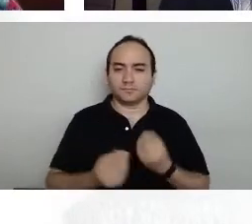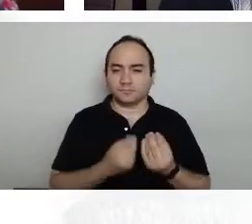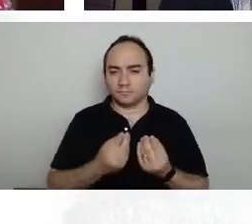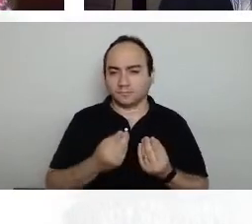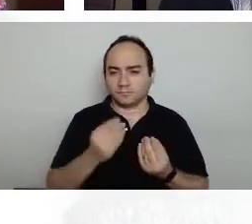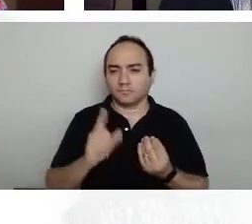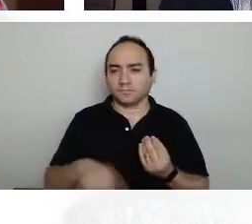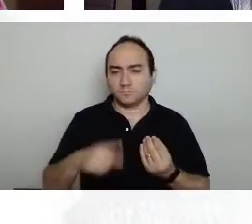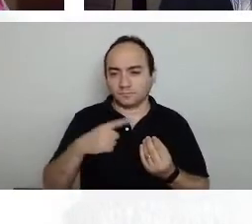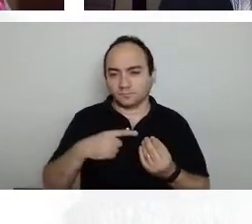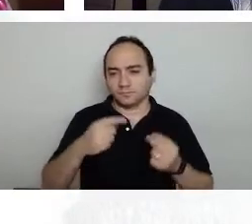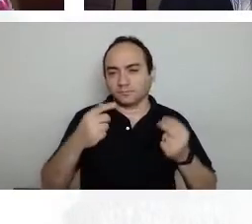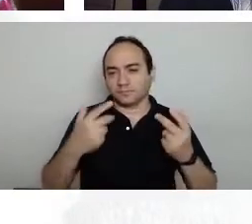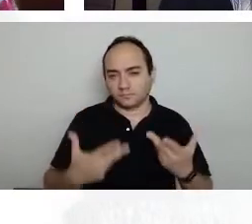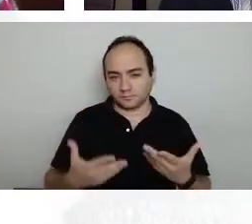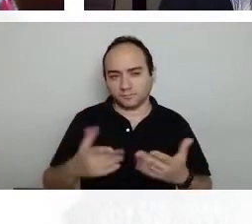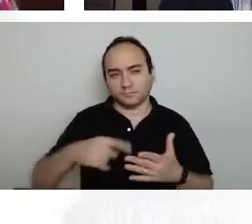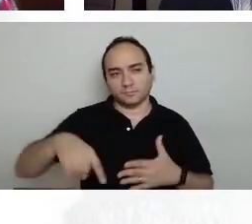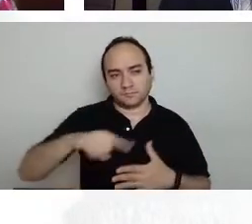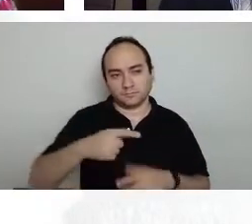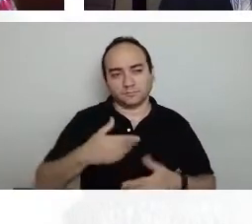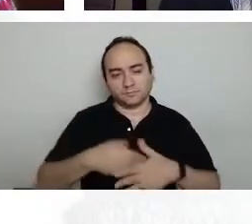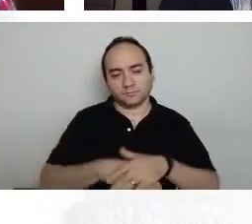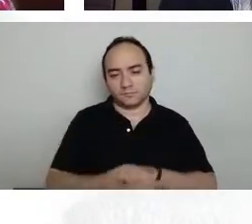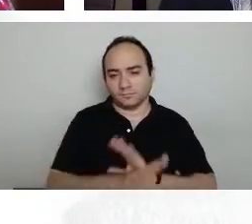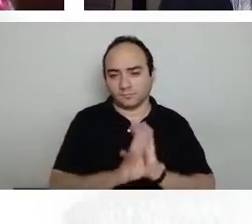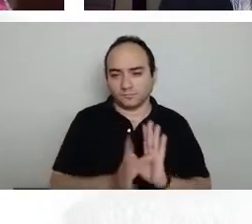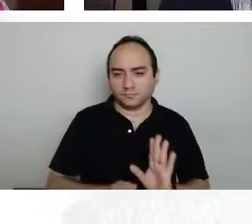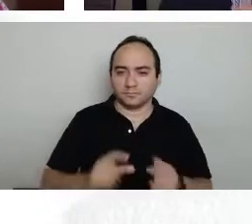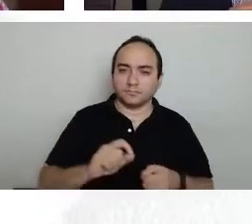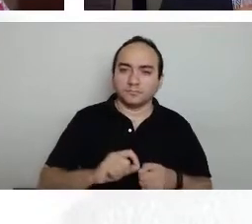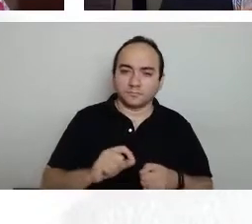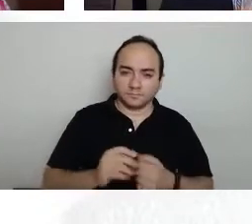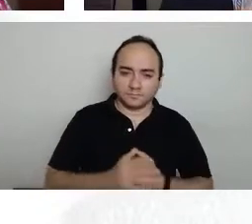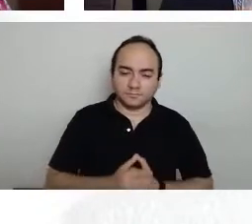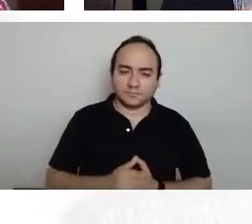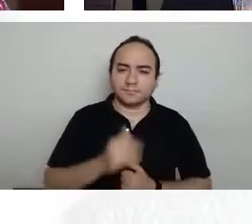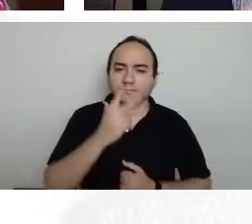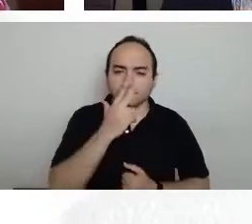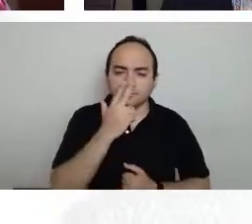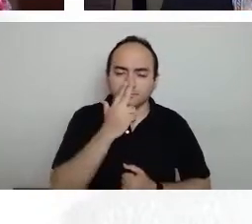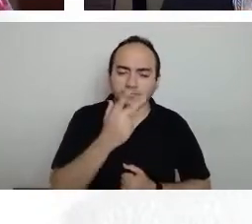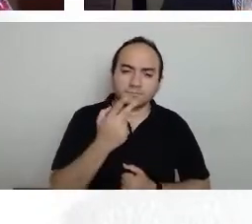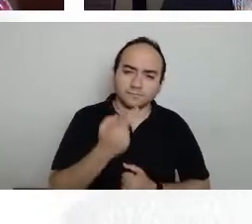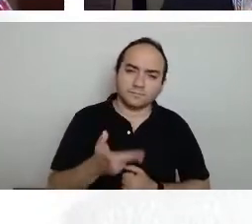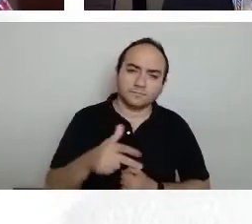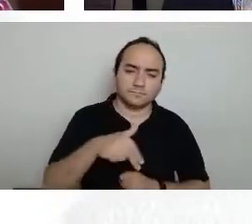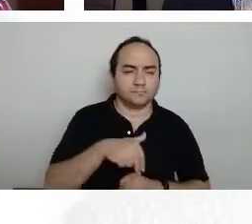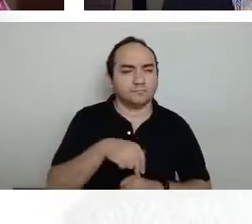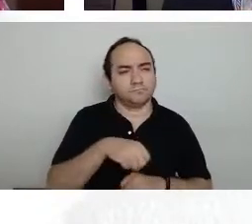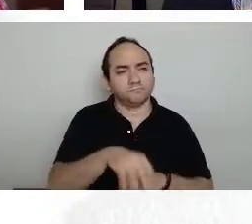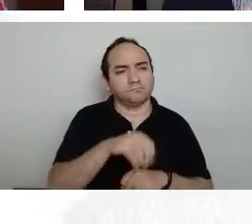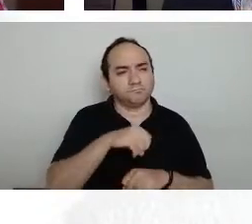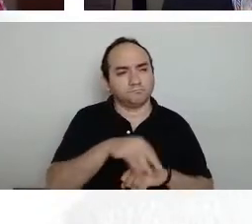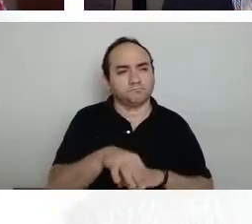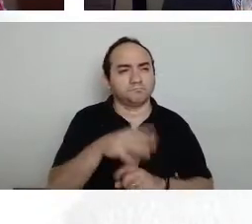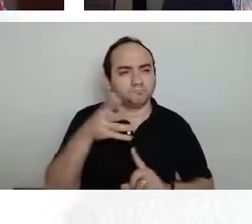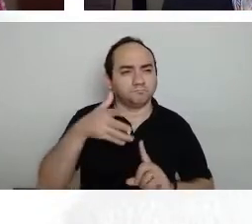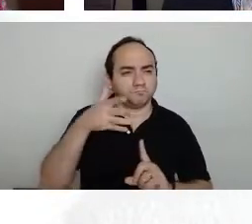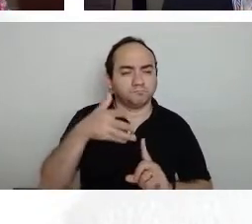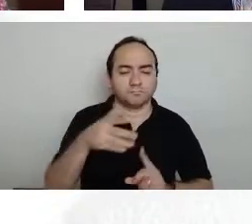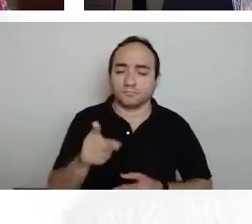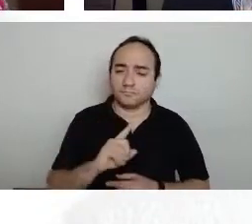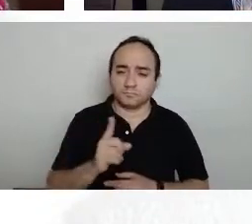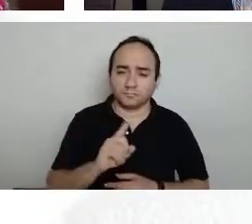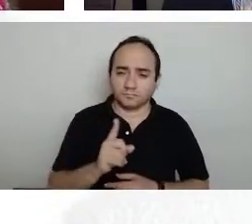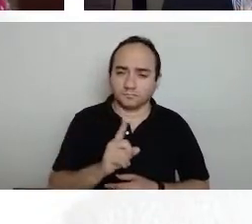habituadas a fazer isso, né? E aí parece que é só nosso discurso de doutrinadores, né? Na verdade, não é isso.